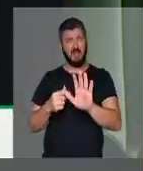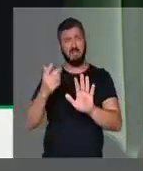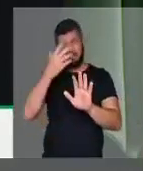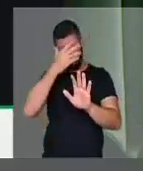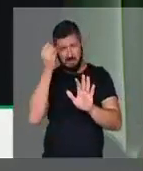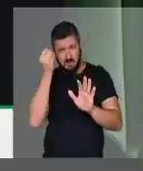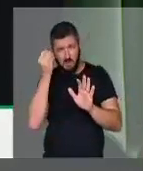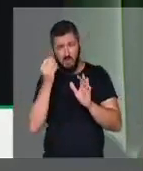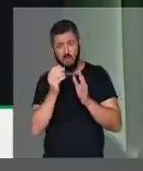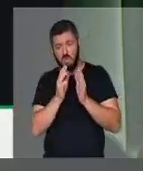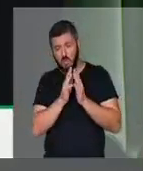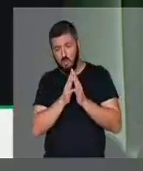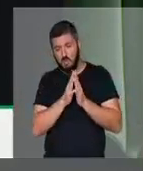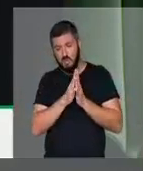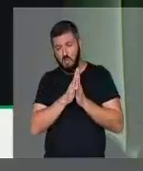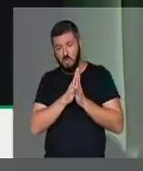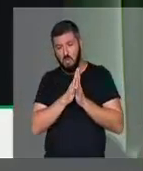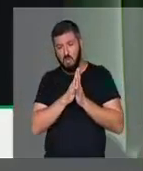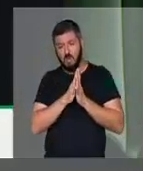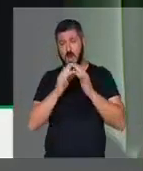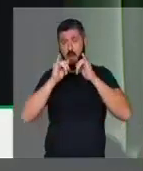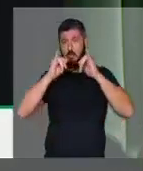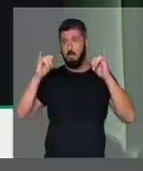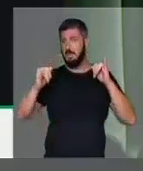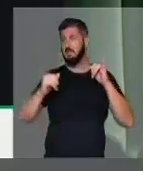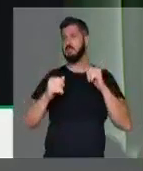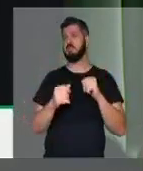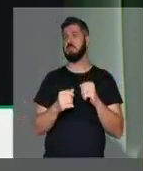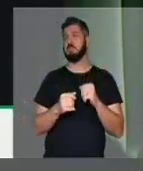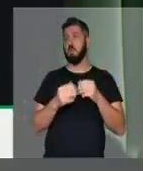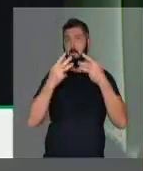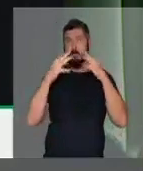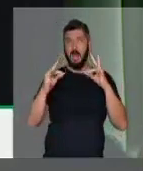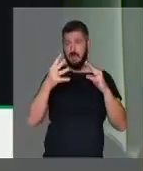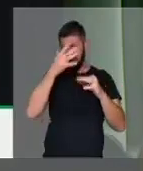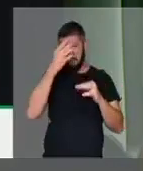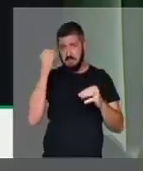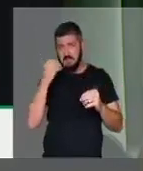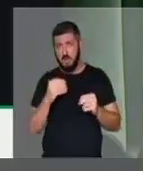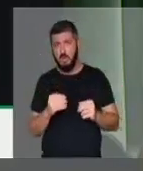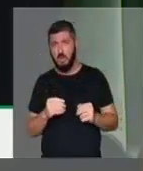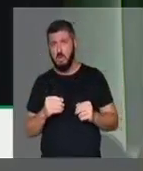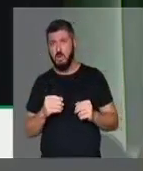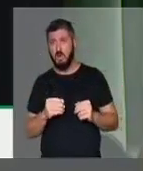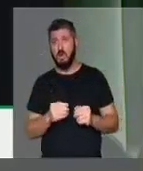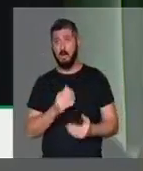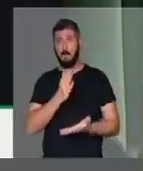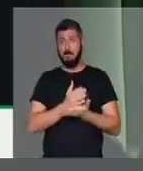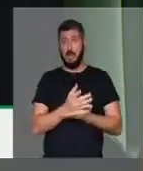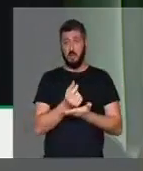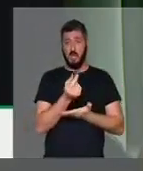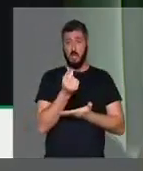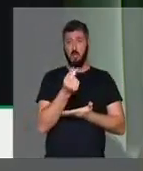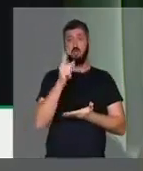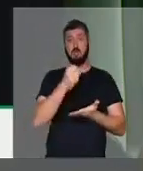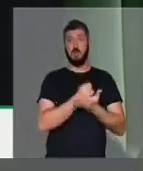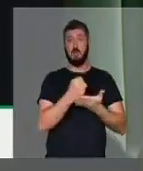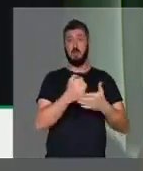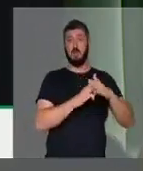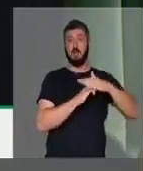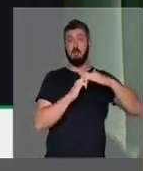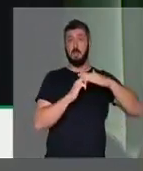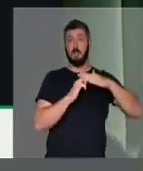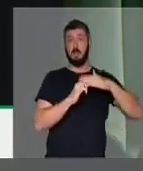Esquecendo o publicitário, esquecendo o setor de marketing do governo, que parte dos recursos são do empregador